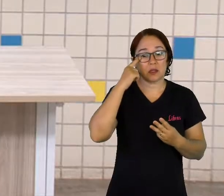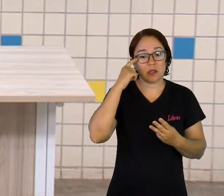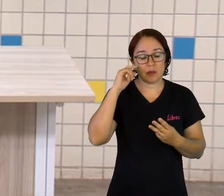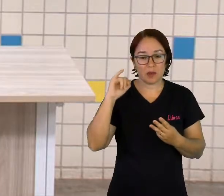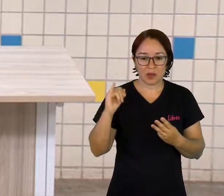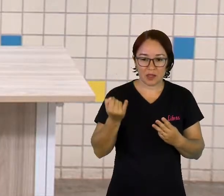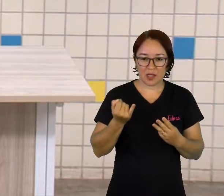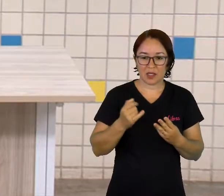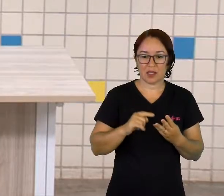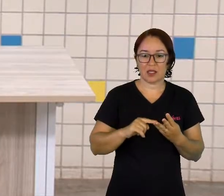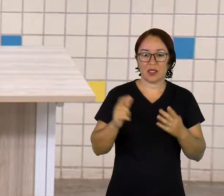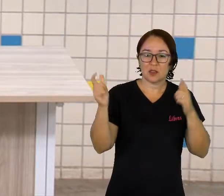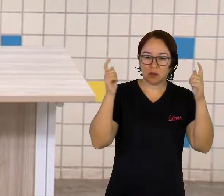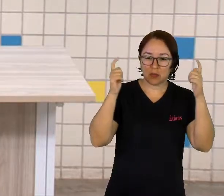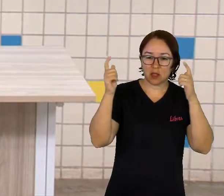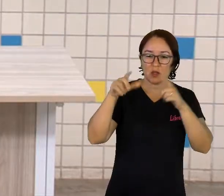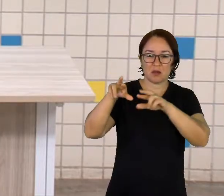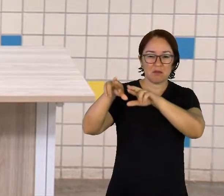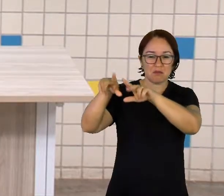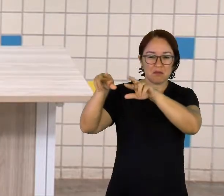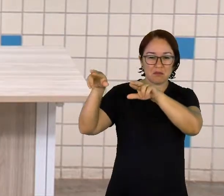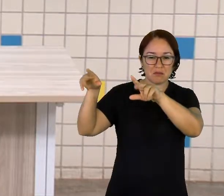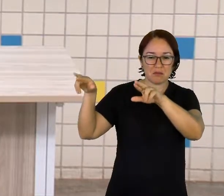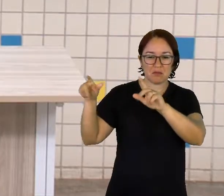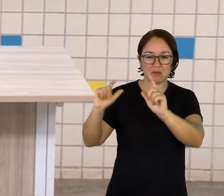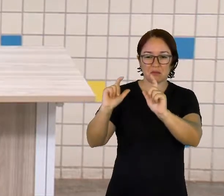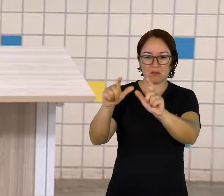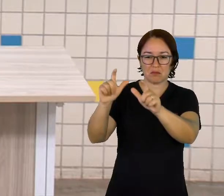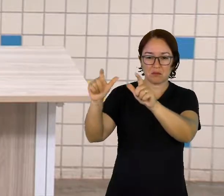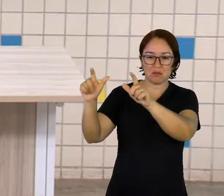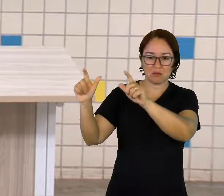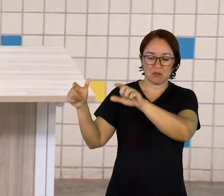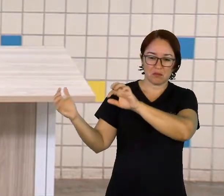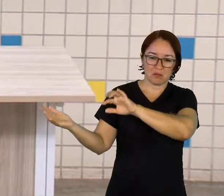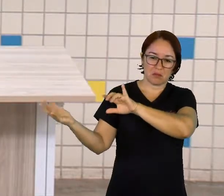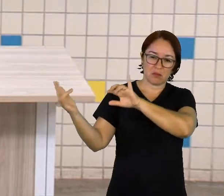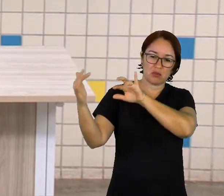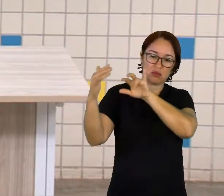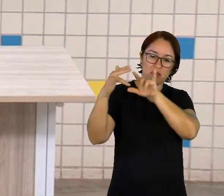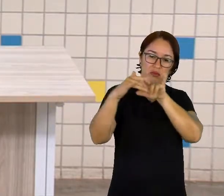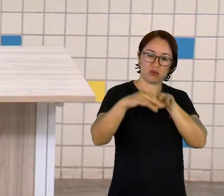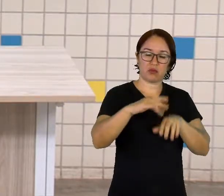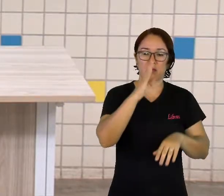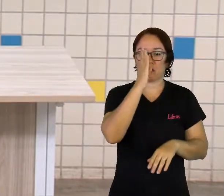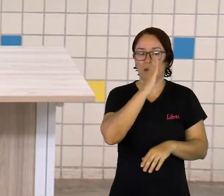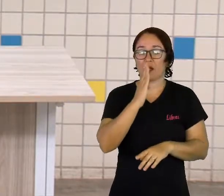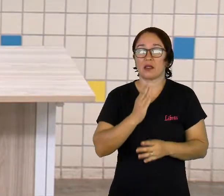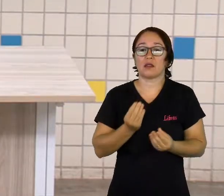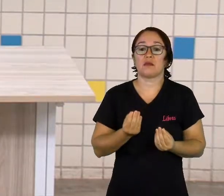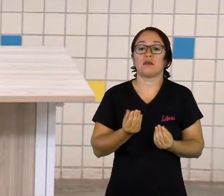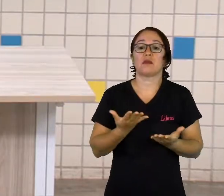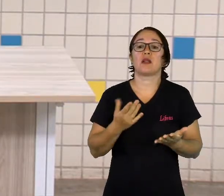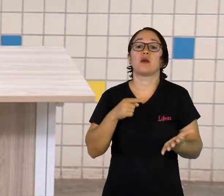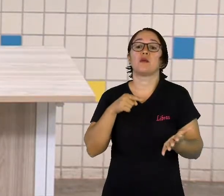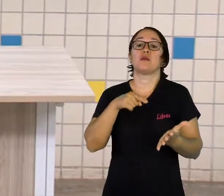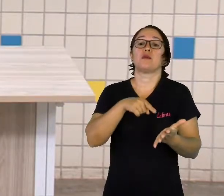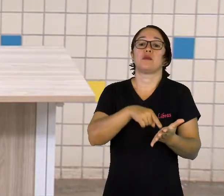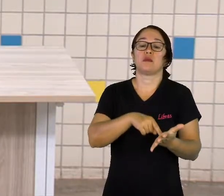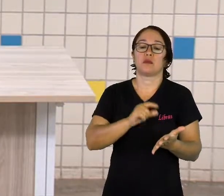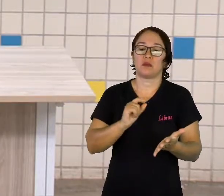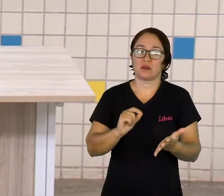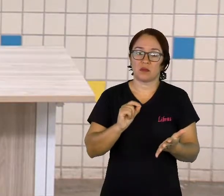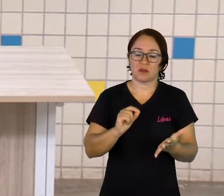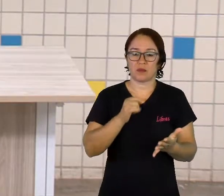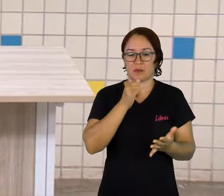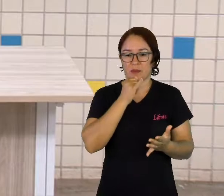um desses povos vieram para o Brasil com intuito, como nós já estudamos nas aulas anteriores. Os